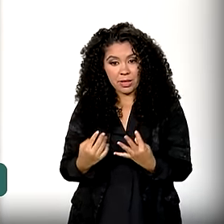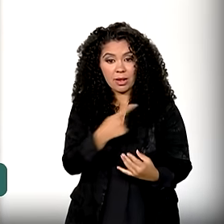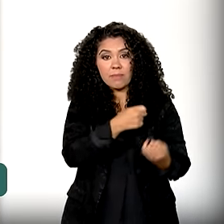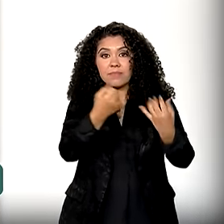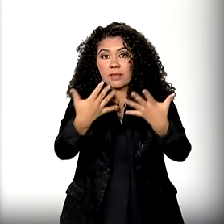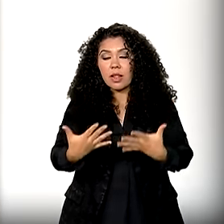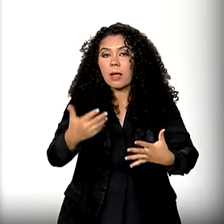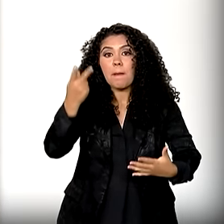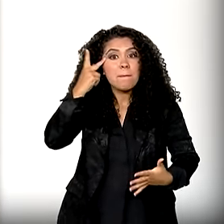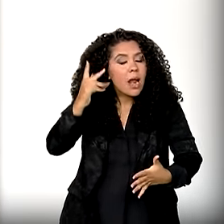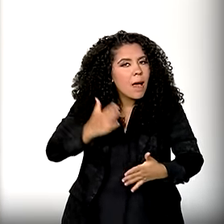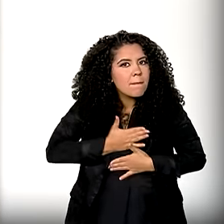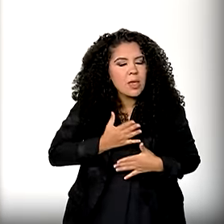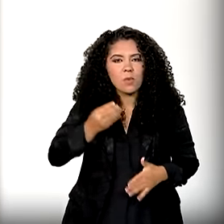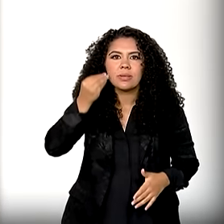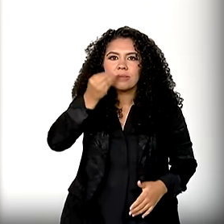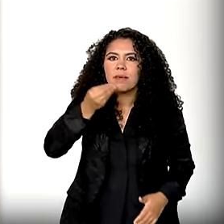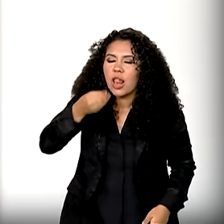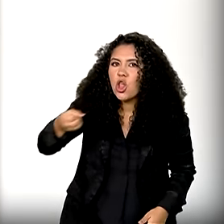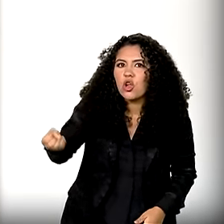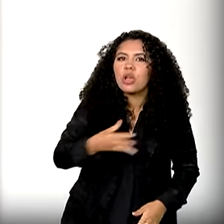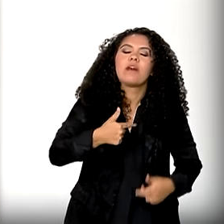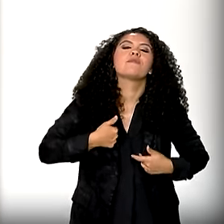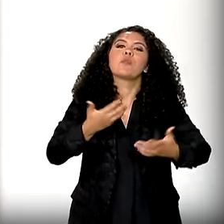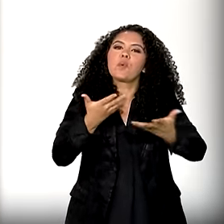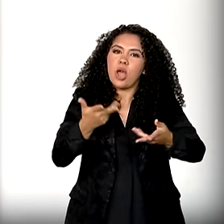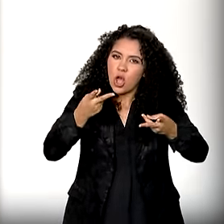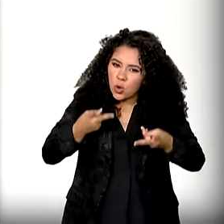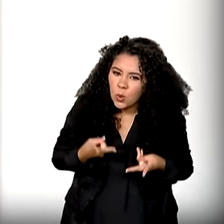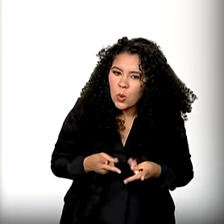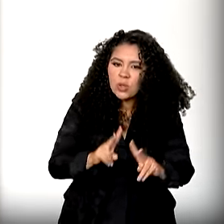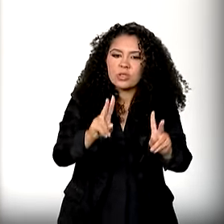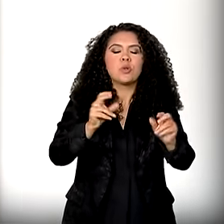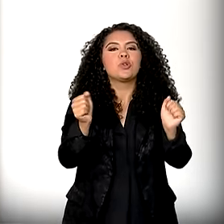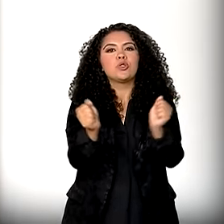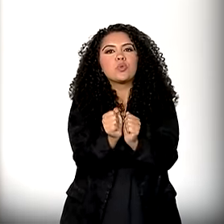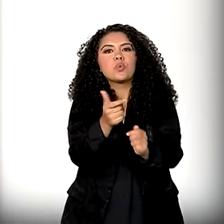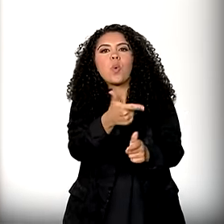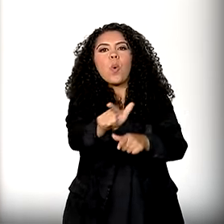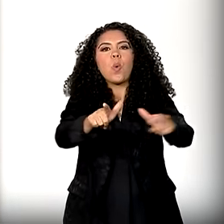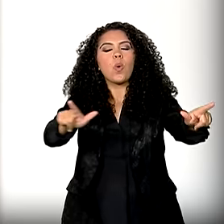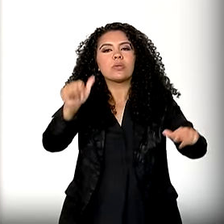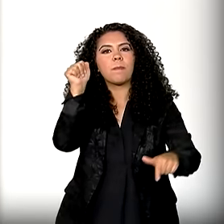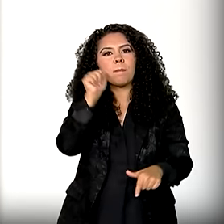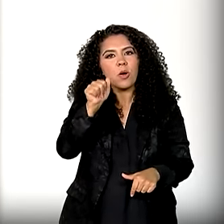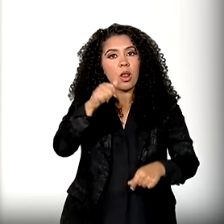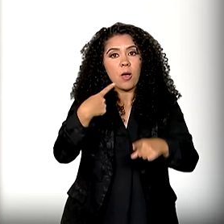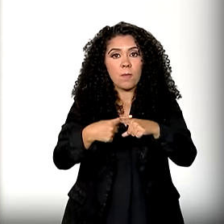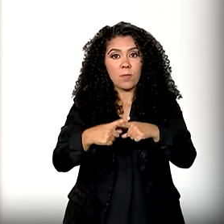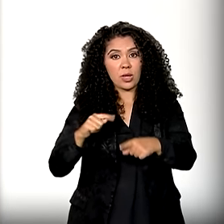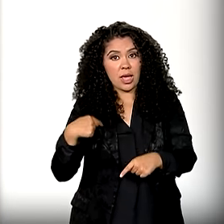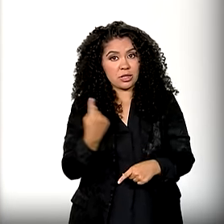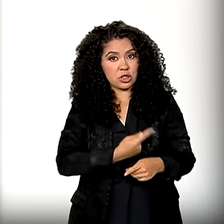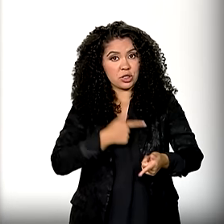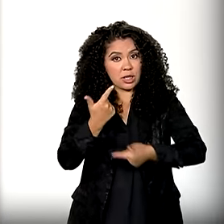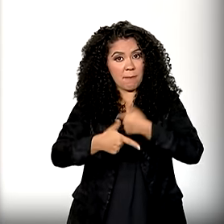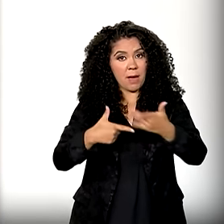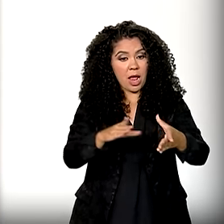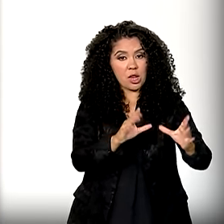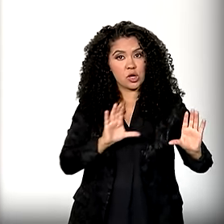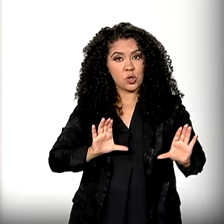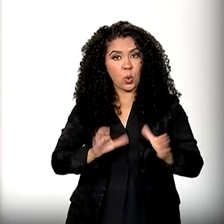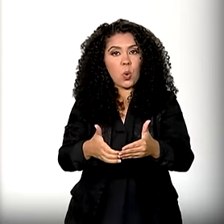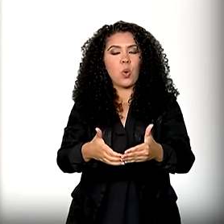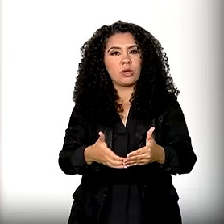uma experiência nova que eu quero prosseguir com ela junto com as outras mulheres, porque a gente trabalha no coletivo. Lá